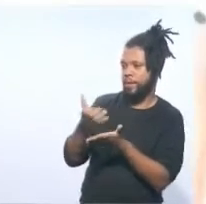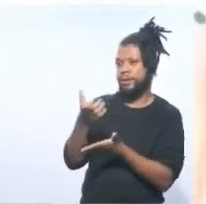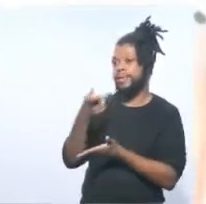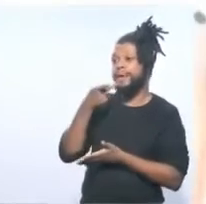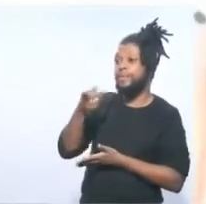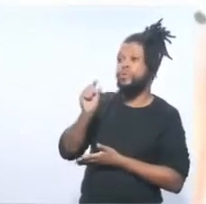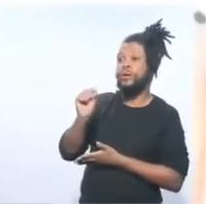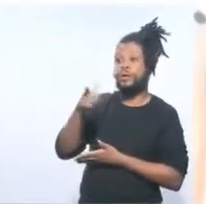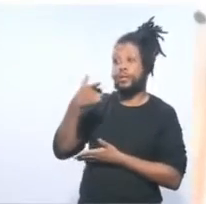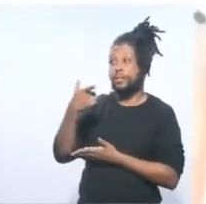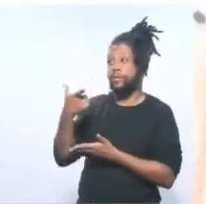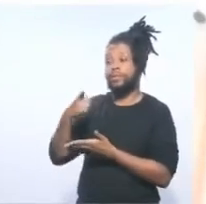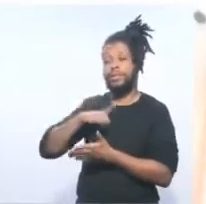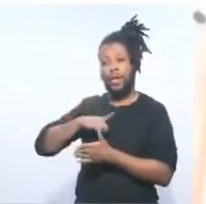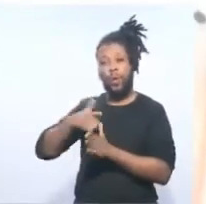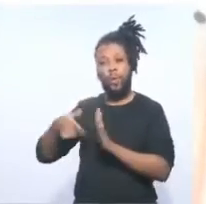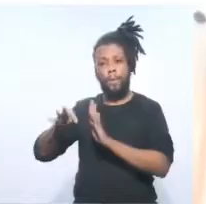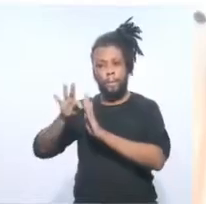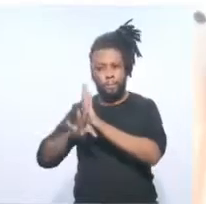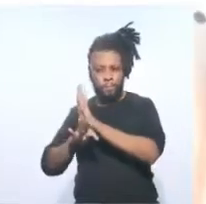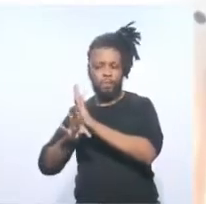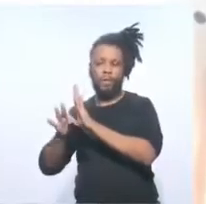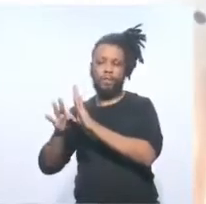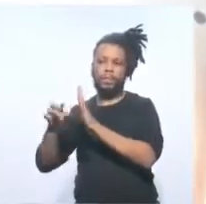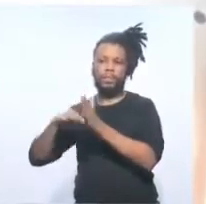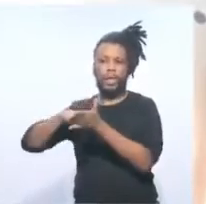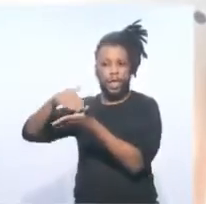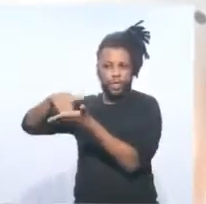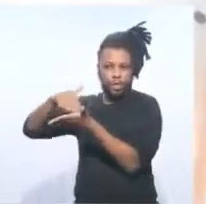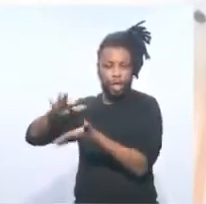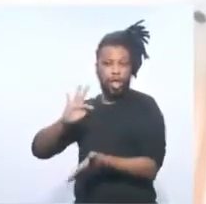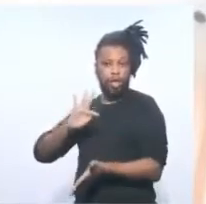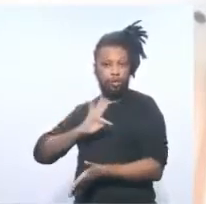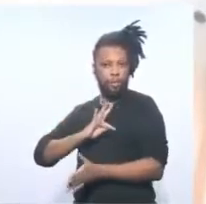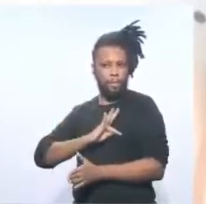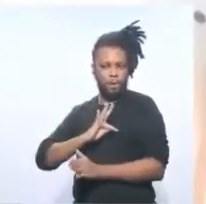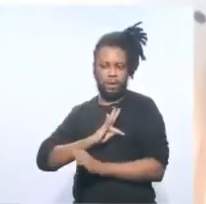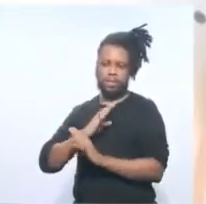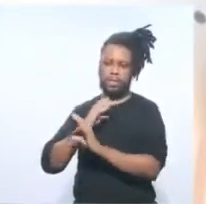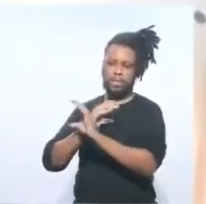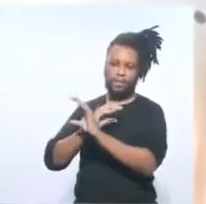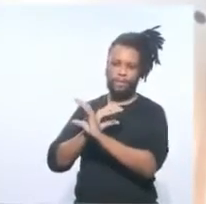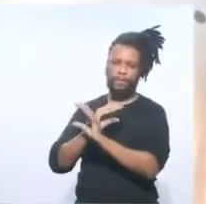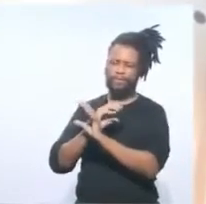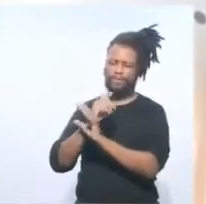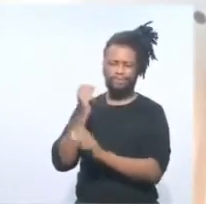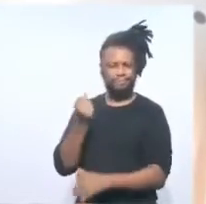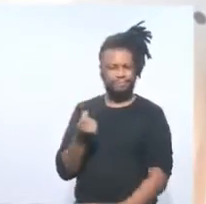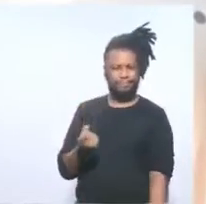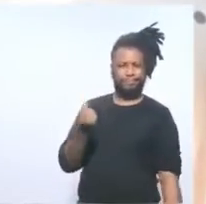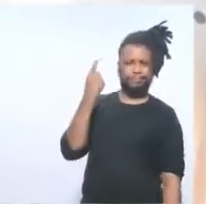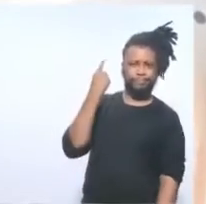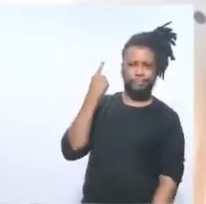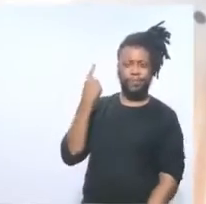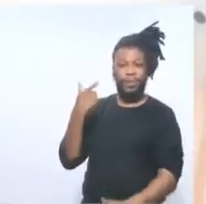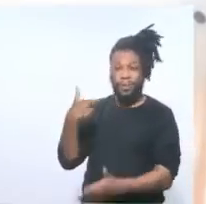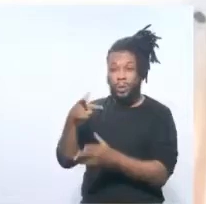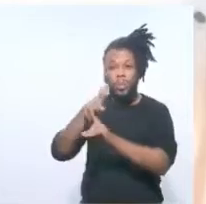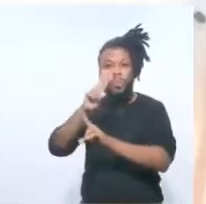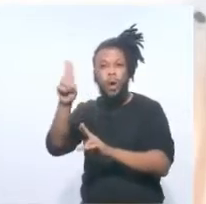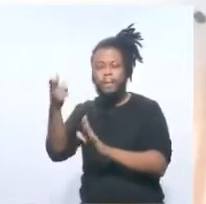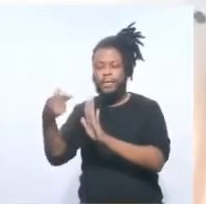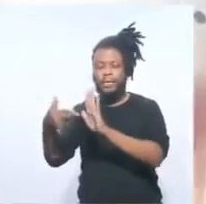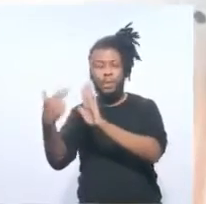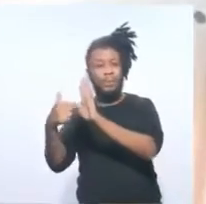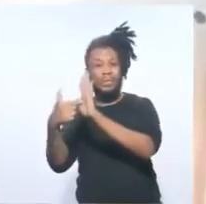recebi uma nota técnica por parte da Secretaria de Polícia Civil e me chamou um pouco a atenção chamarem de nota técnica um